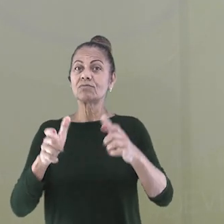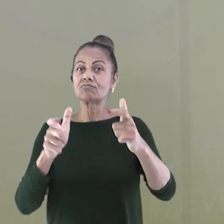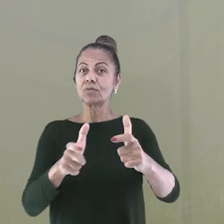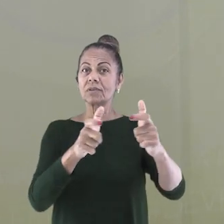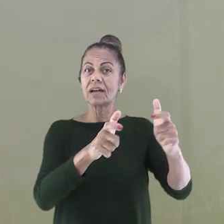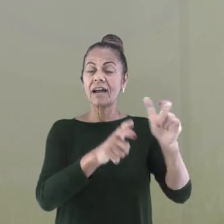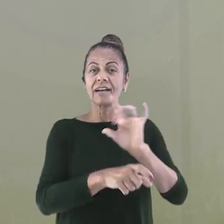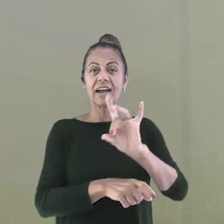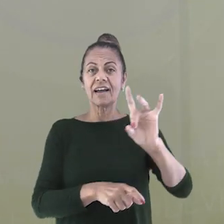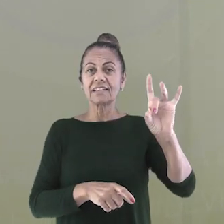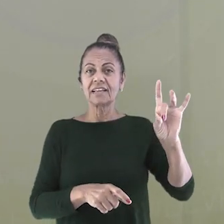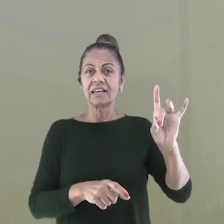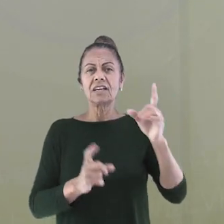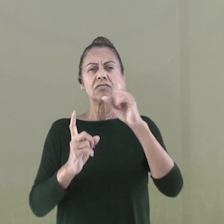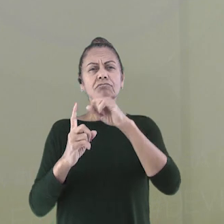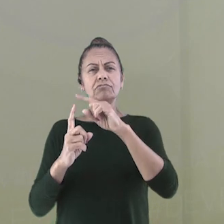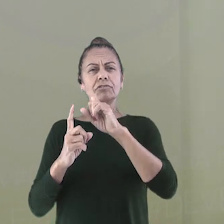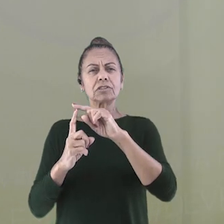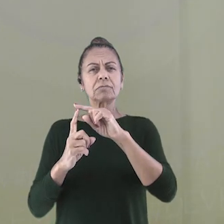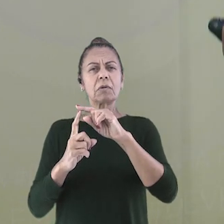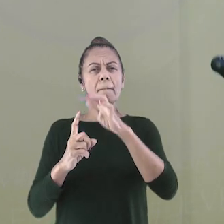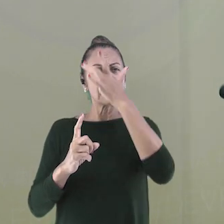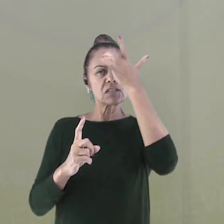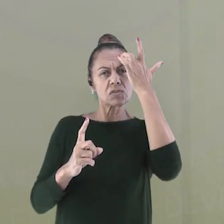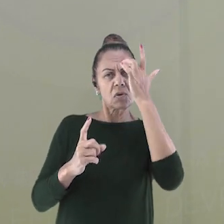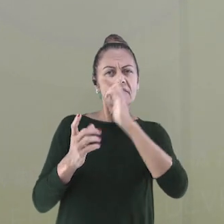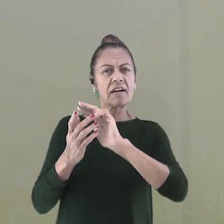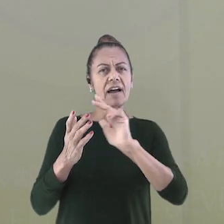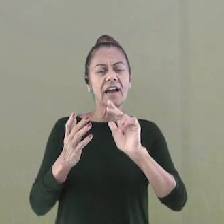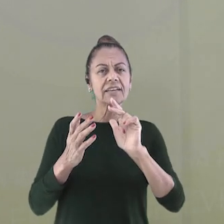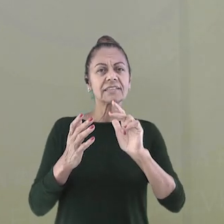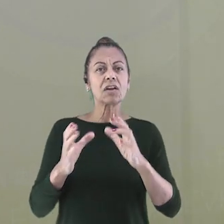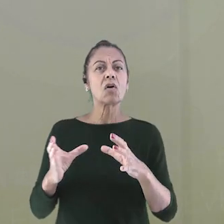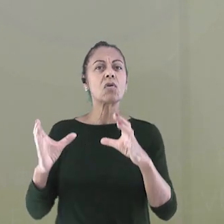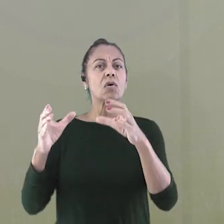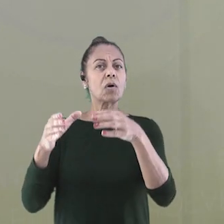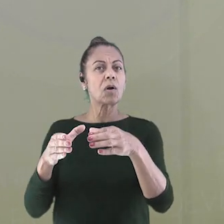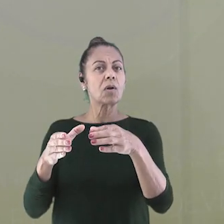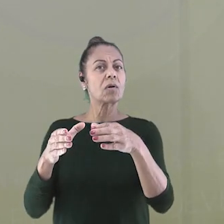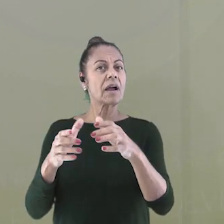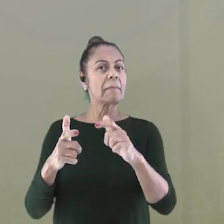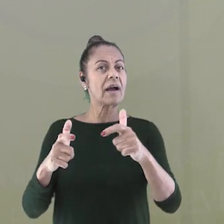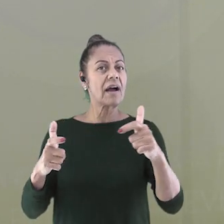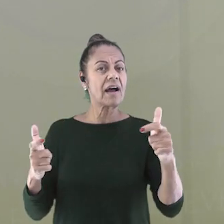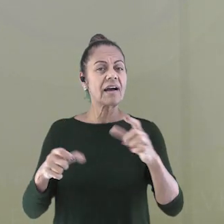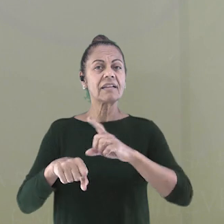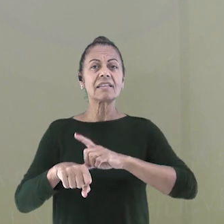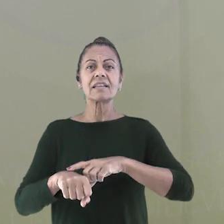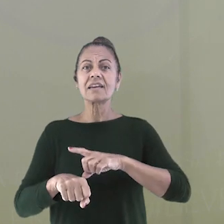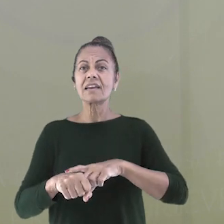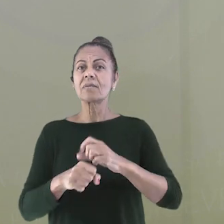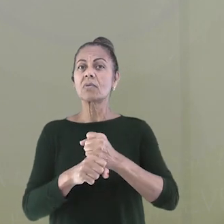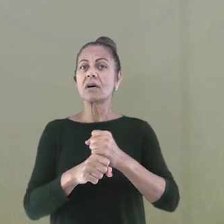que tipo de pessoas ocupam ou ocuparam aquele lugar. Por quanto tempo e quais eram os